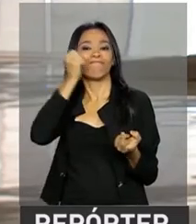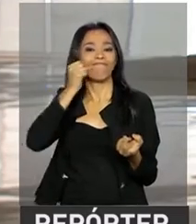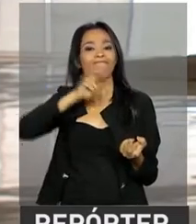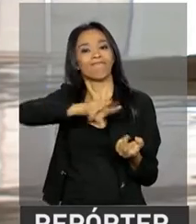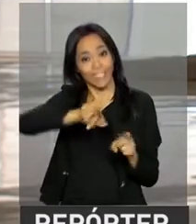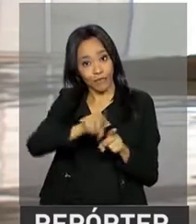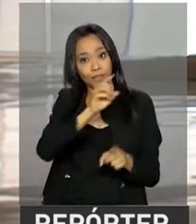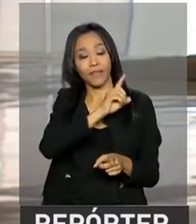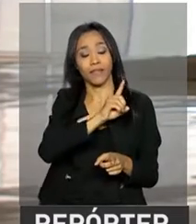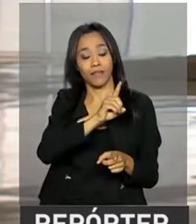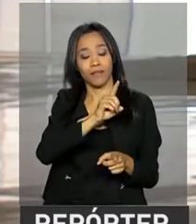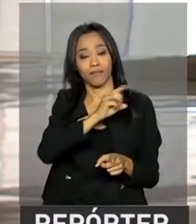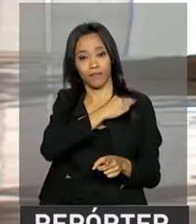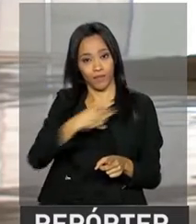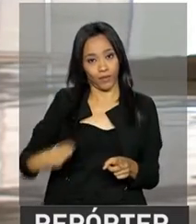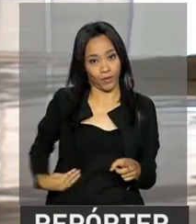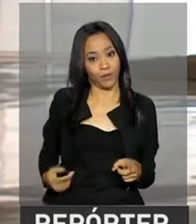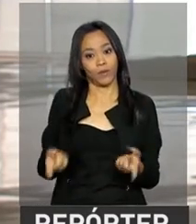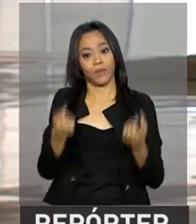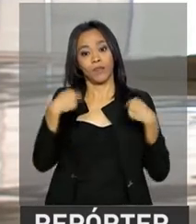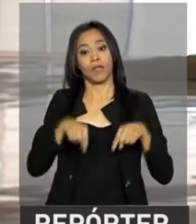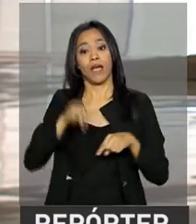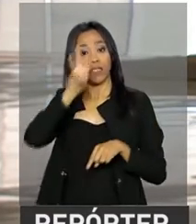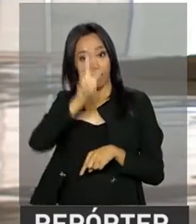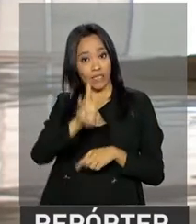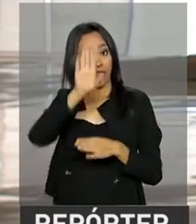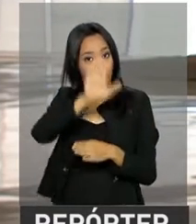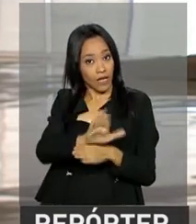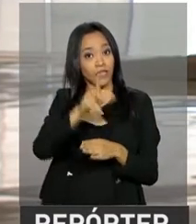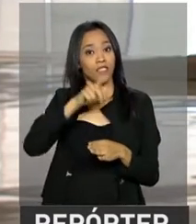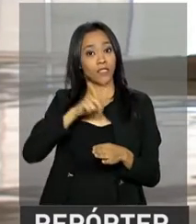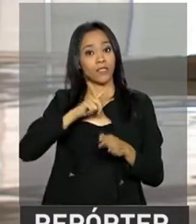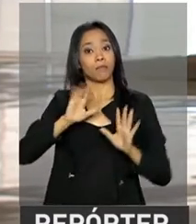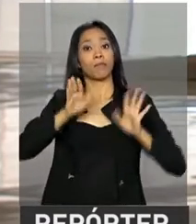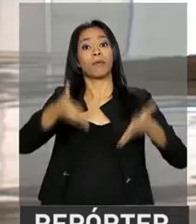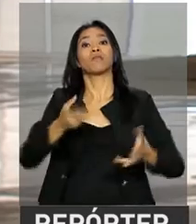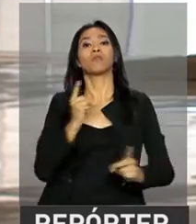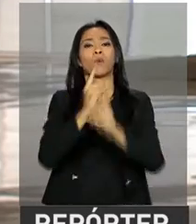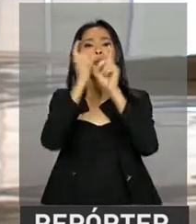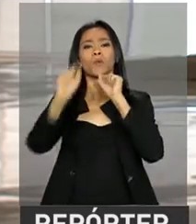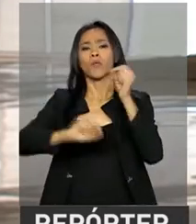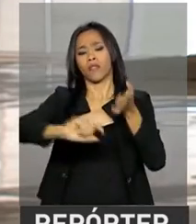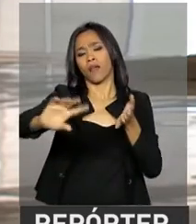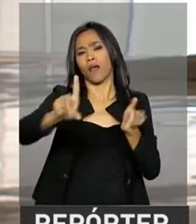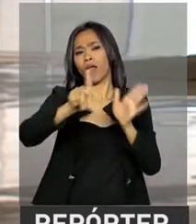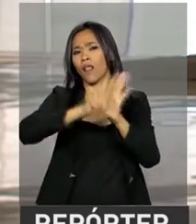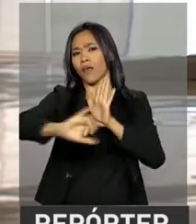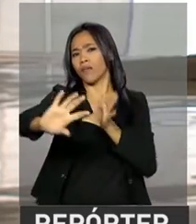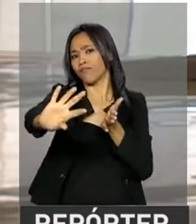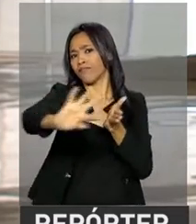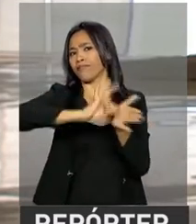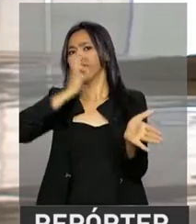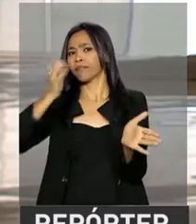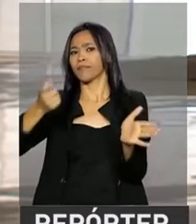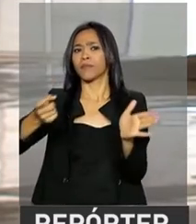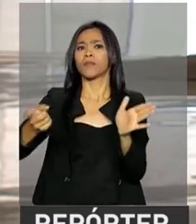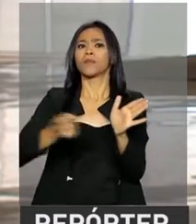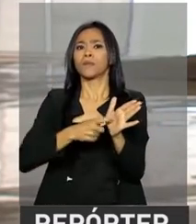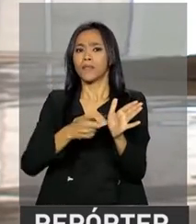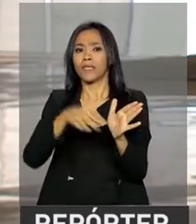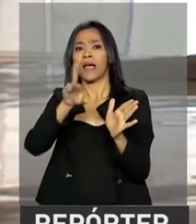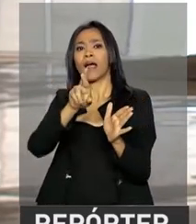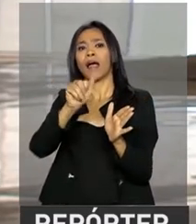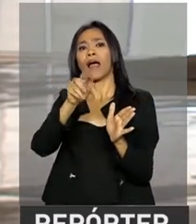3 horas da tarde, o presidente participa da cerimônia de sanção da lei de revisão do marco regulatório da radiofusão.